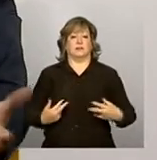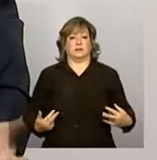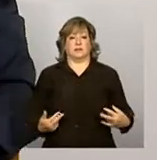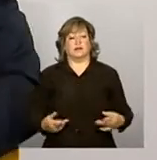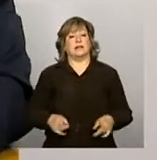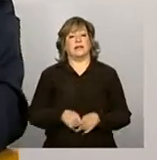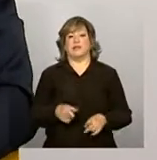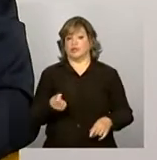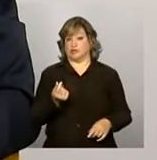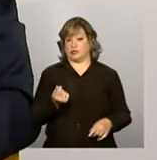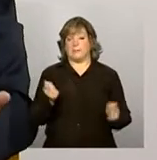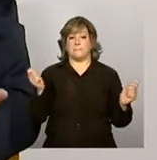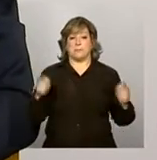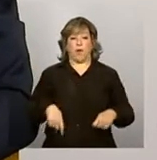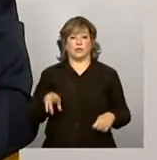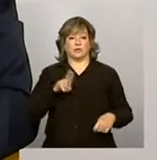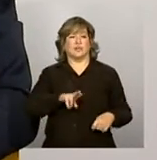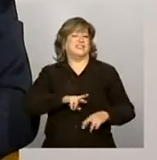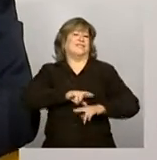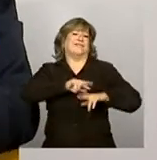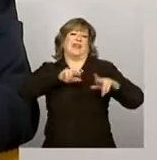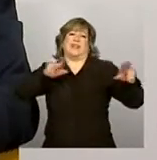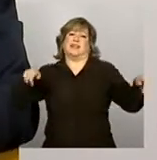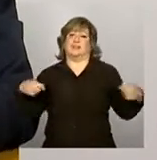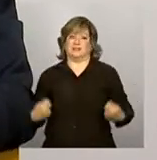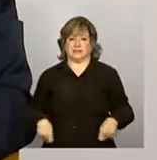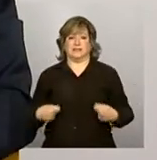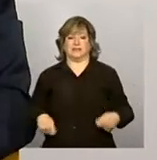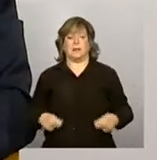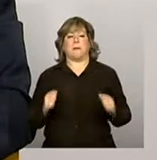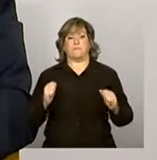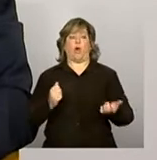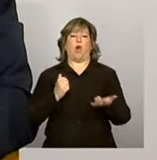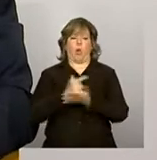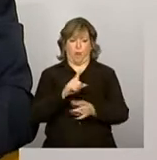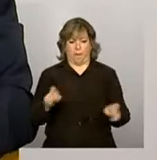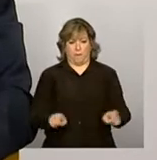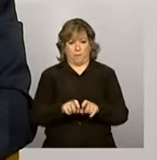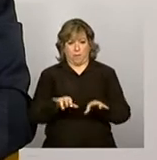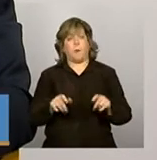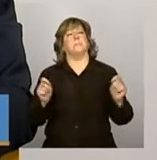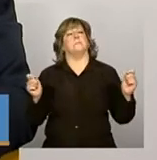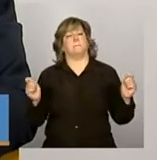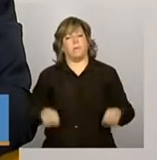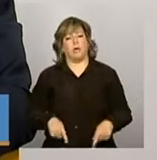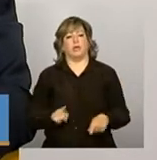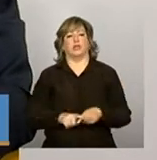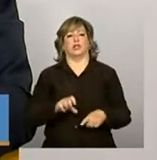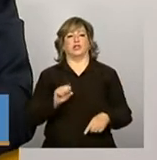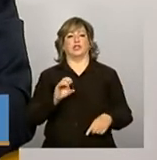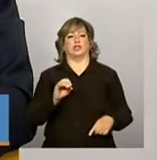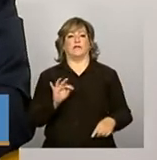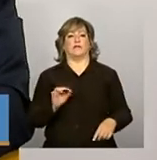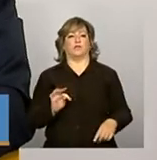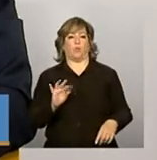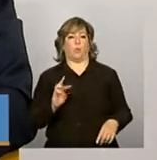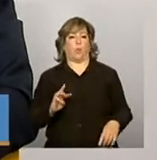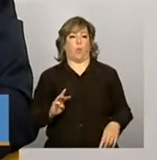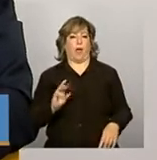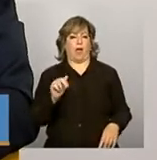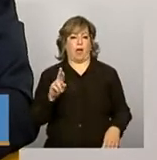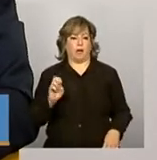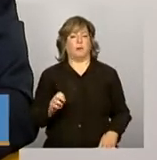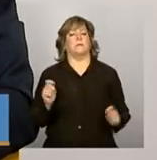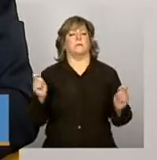gastos de uma maneira muito ampla mesmo, né? Então, pode comprar computador, pode, pode comprar software, pode comprar, pagar uma ótima